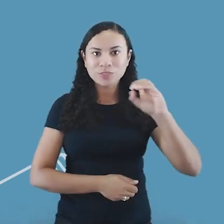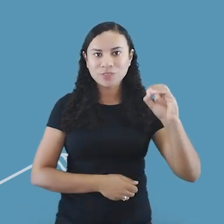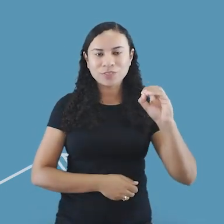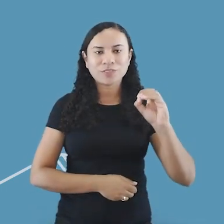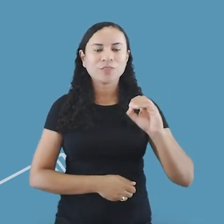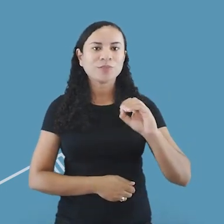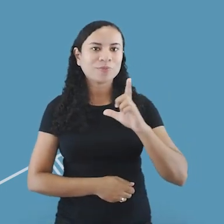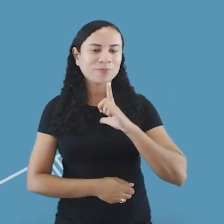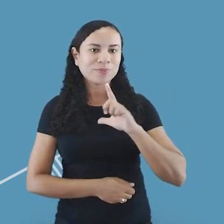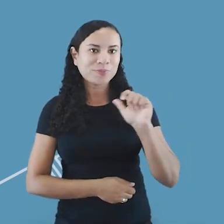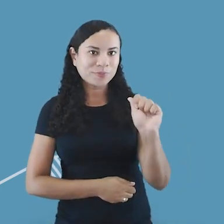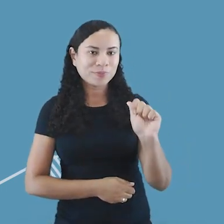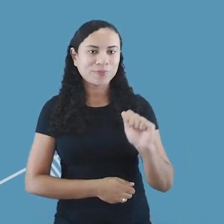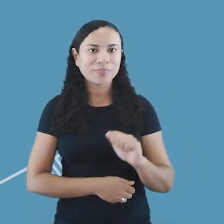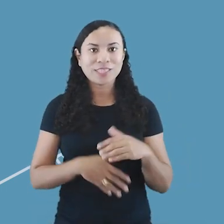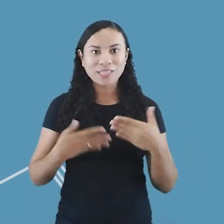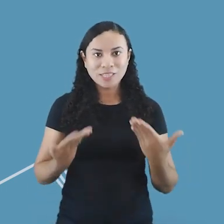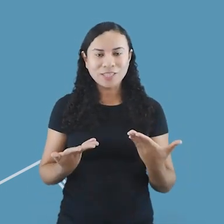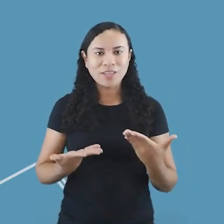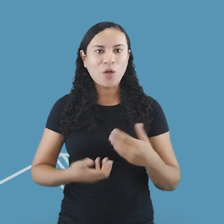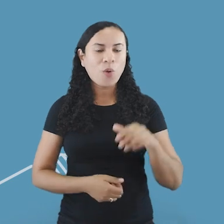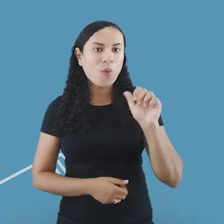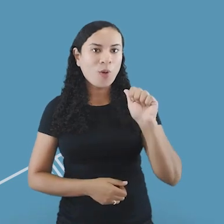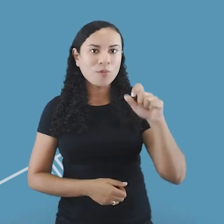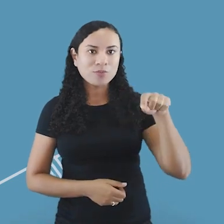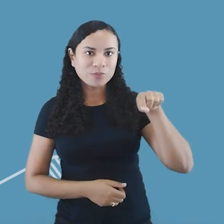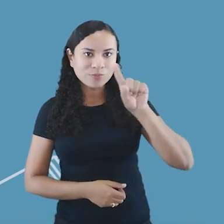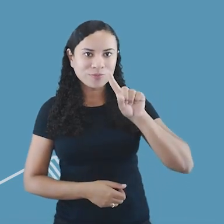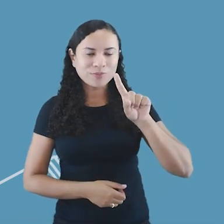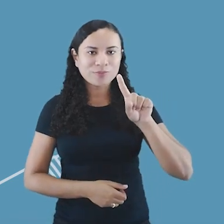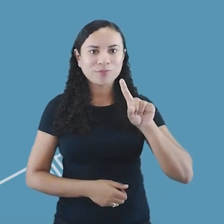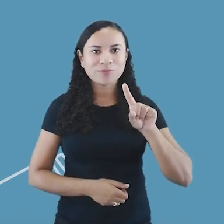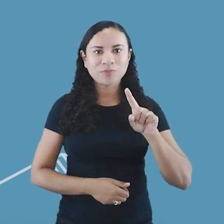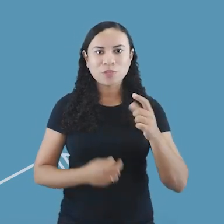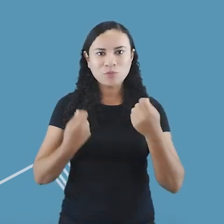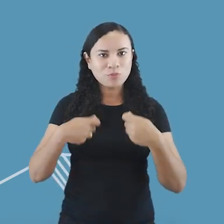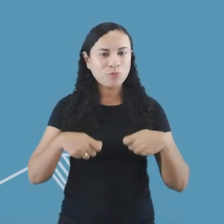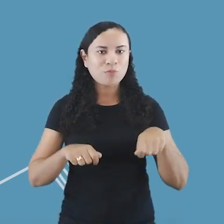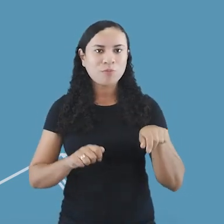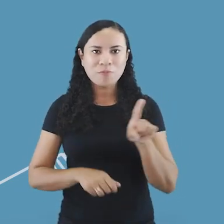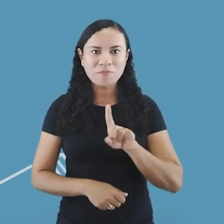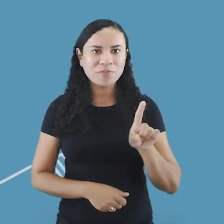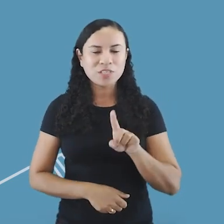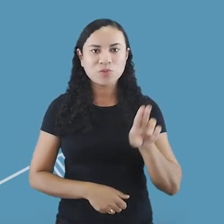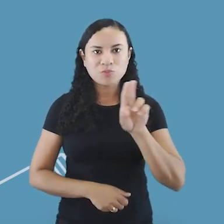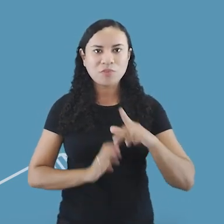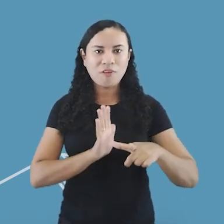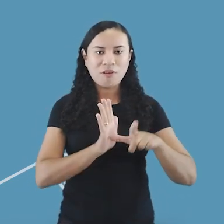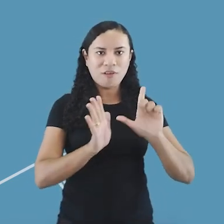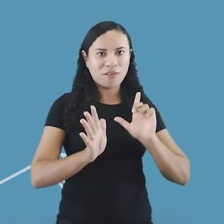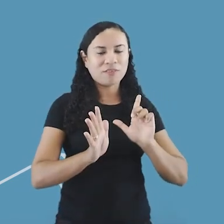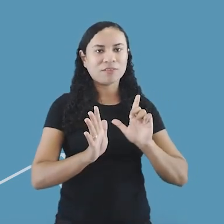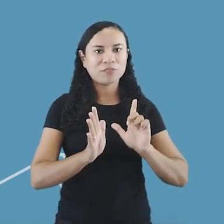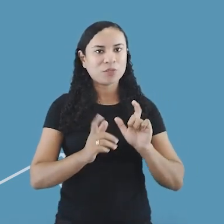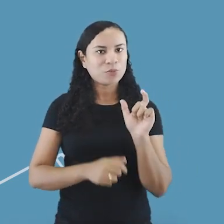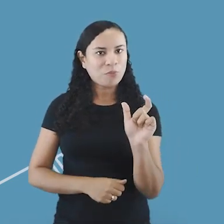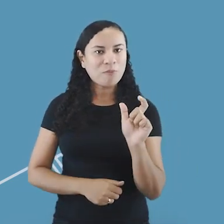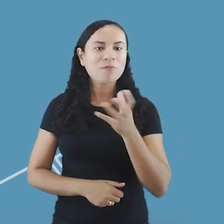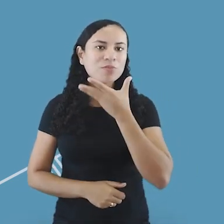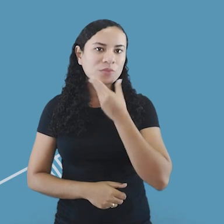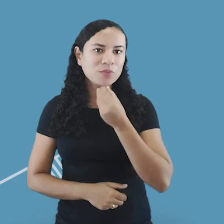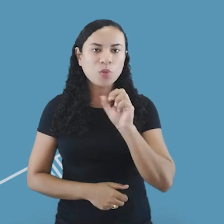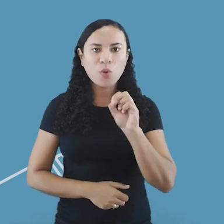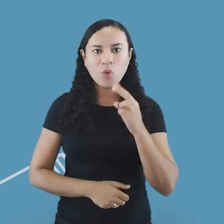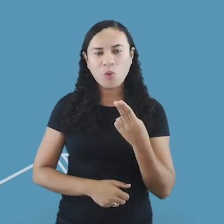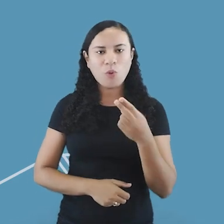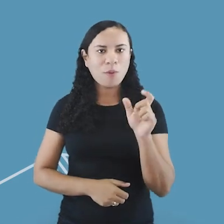Assim, o A com acento grave não costuma ser utilizado antes de uma palavra masculina ou de uma palavra que